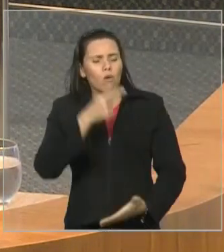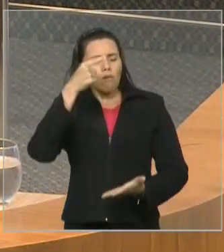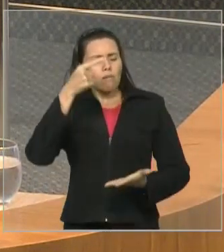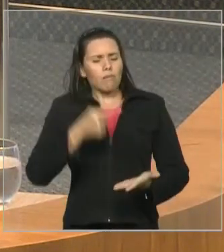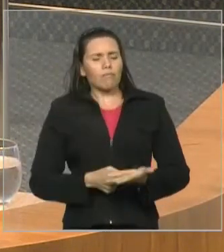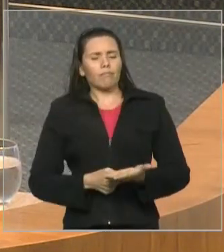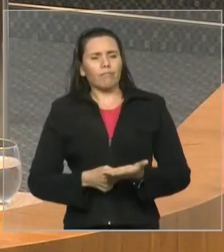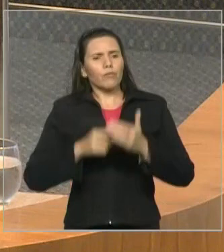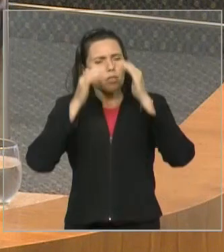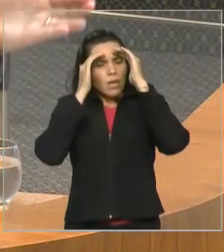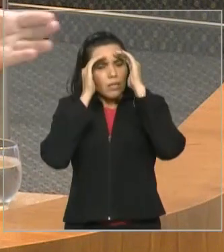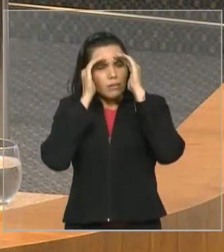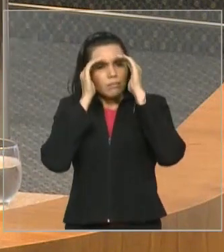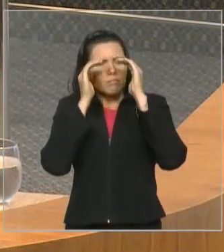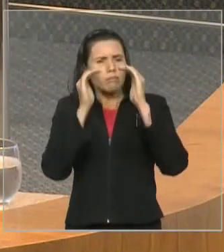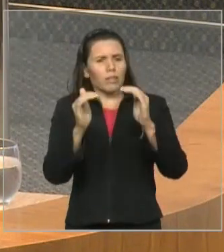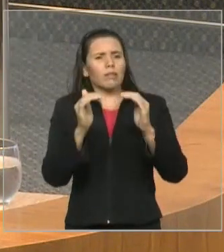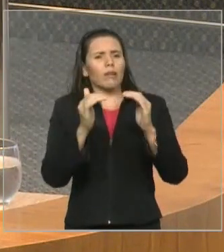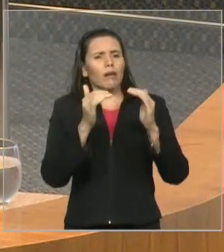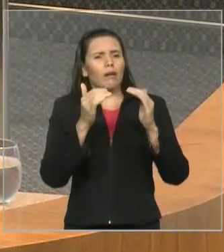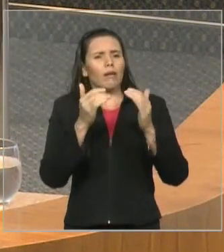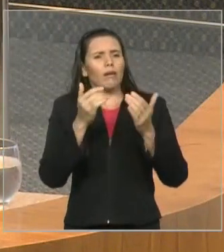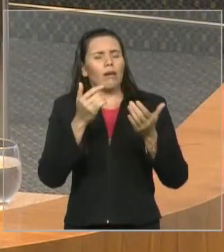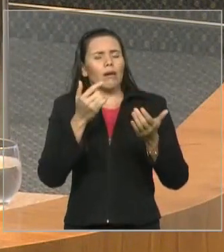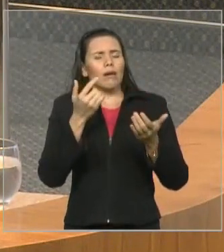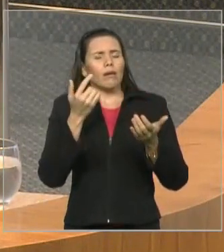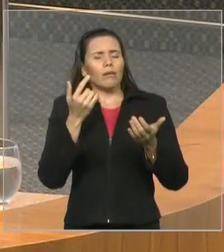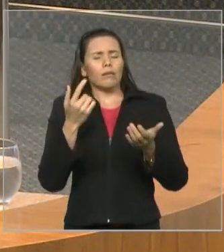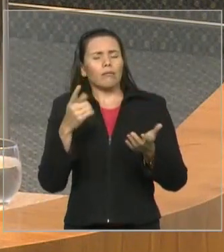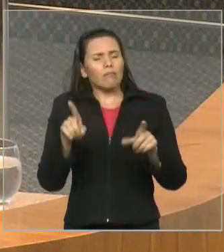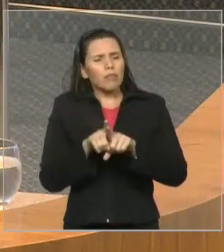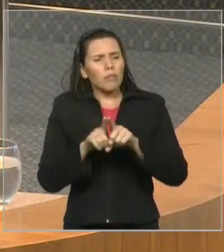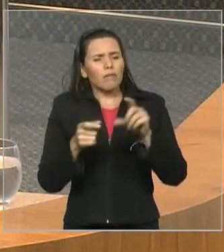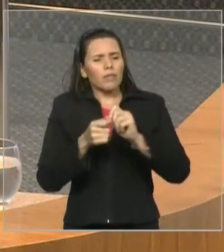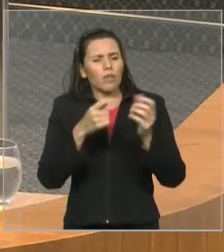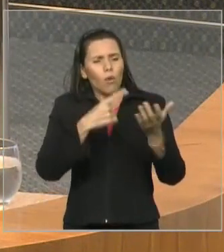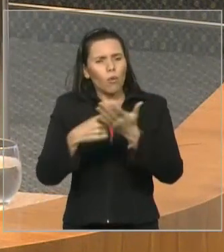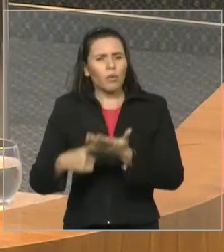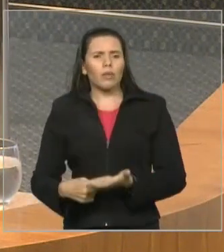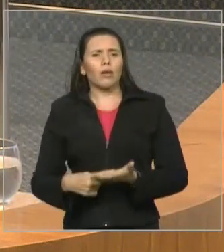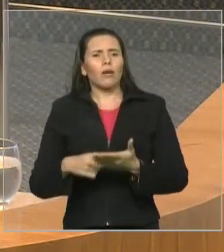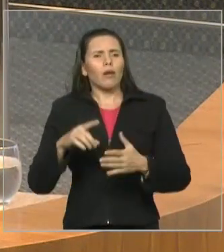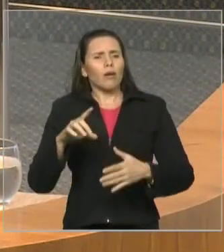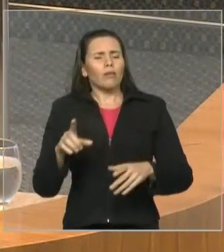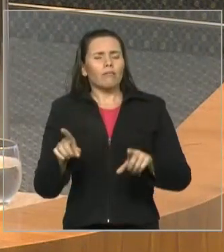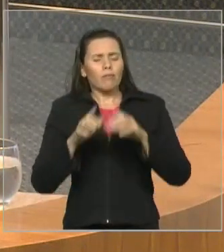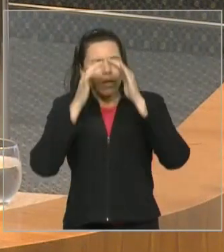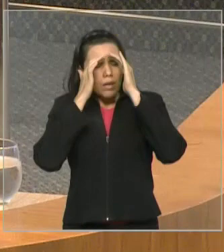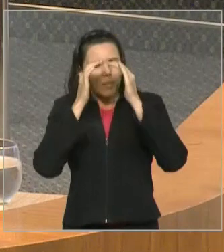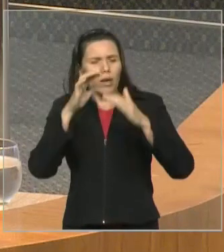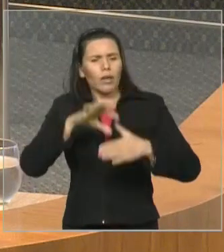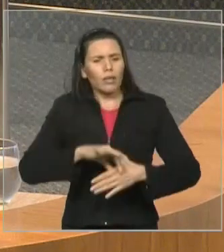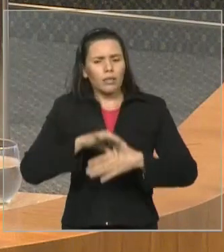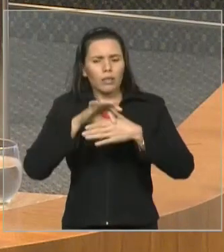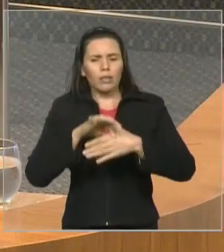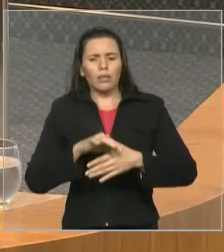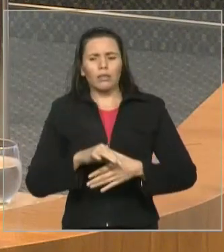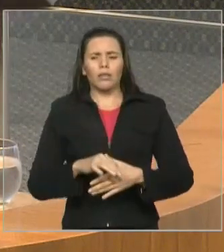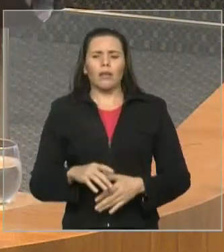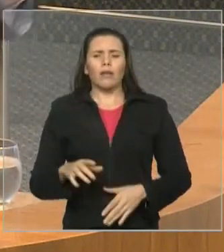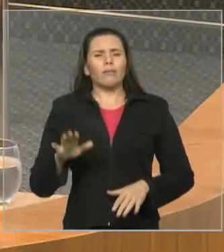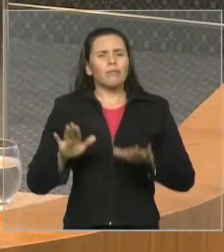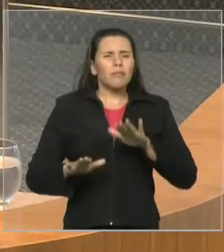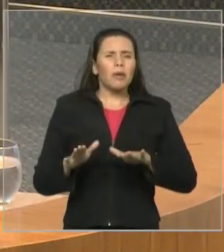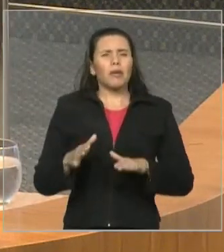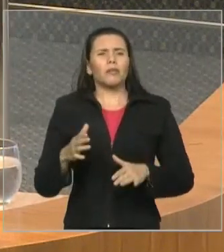digo, entre líderes, entre lideranças, governo e oposição, às vezes a gente decide votar determinada matéria, às vezes deixamos